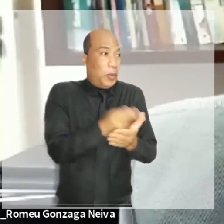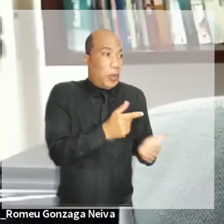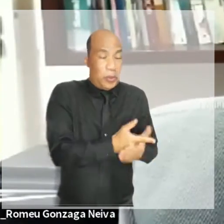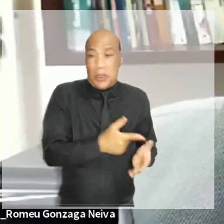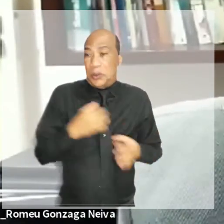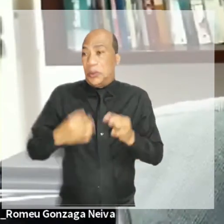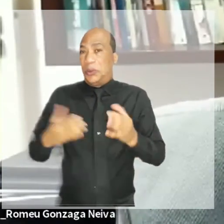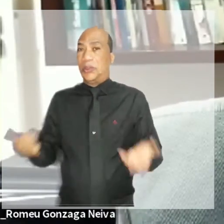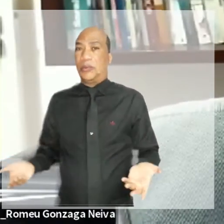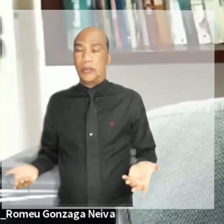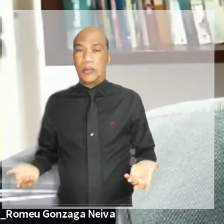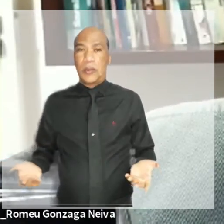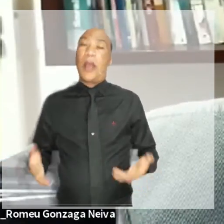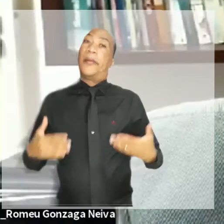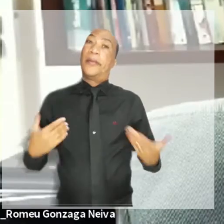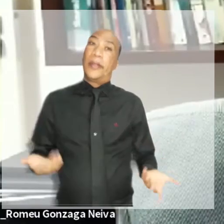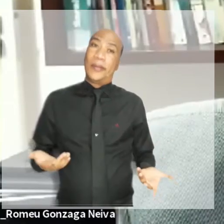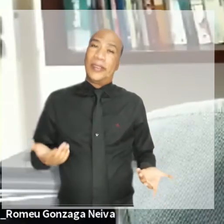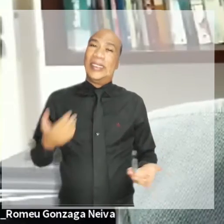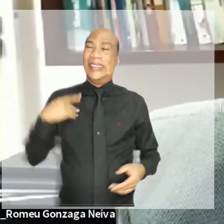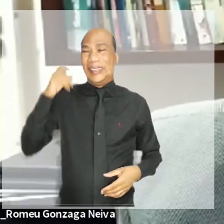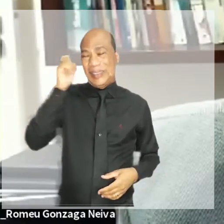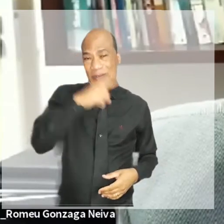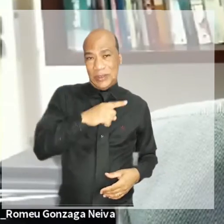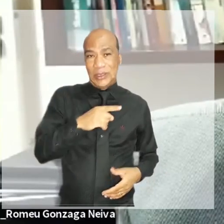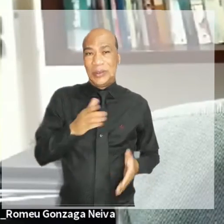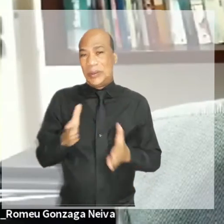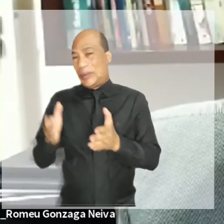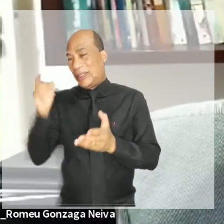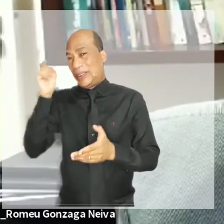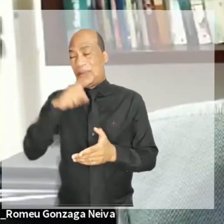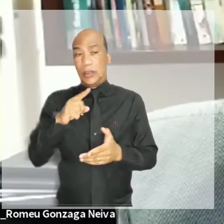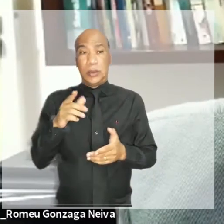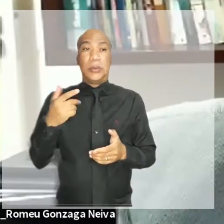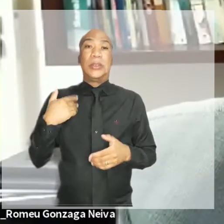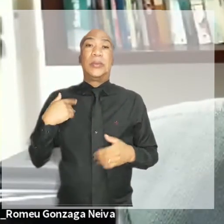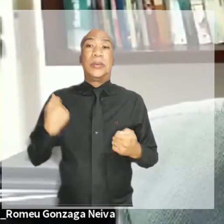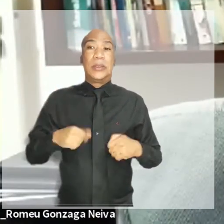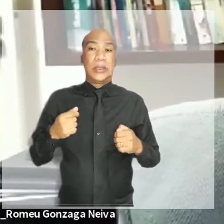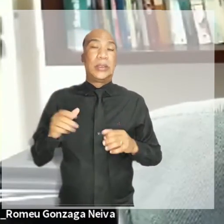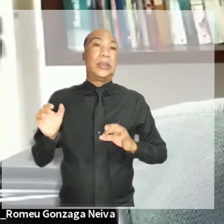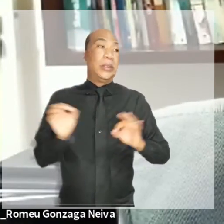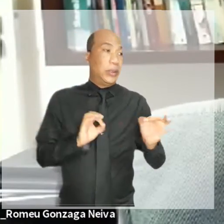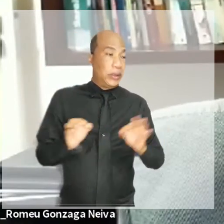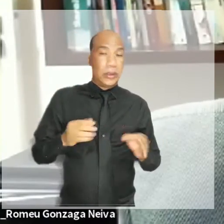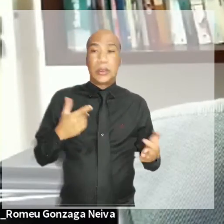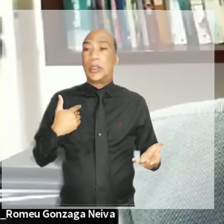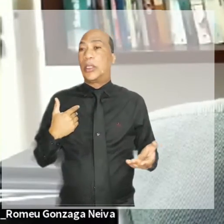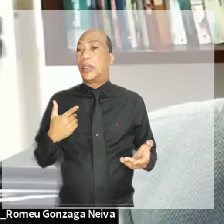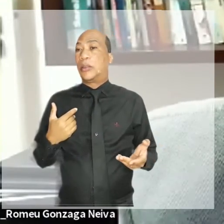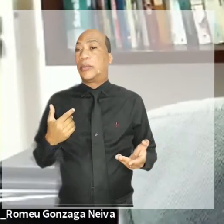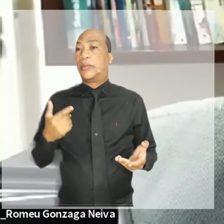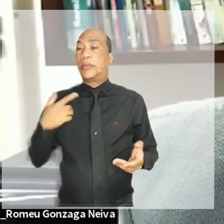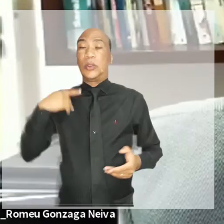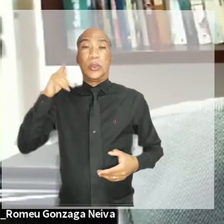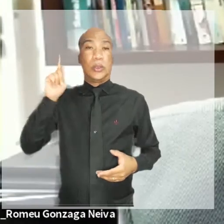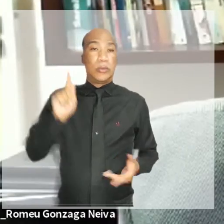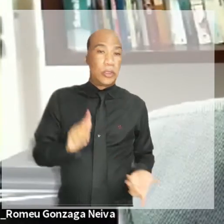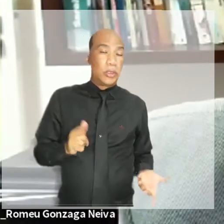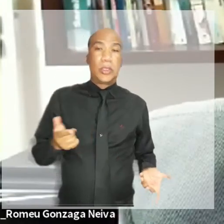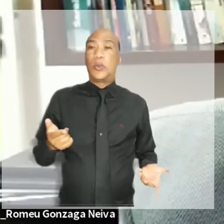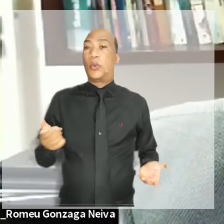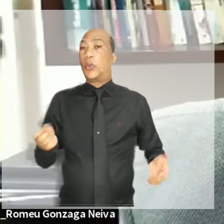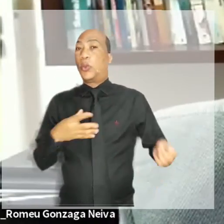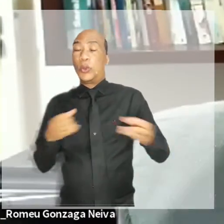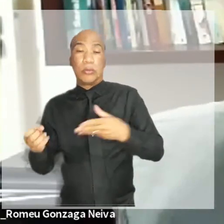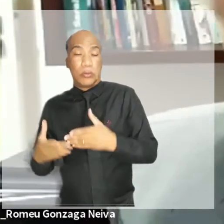é imprescindível construirmos novas soluções para otimizar os recursos públicos de modo que a gestão e a inovação sejam o